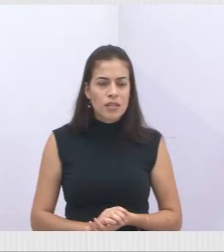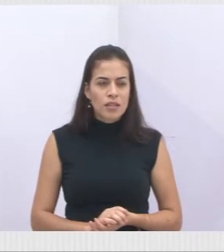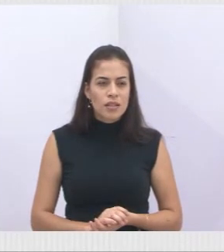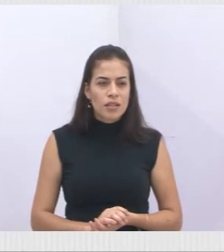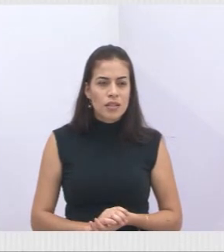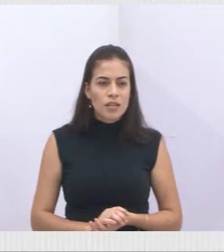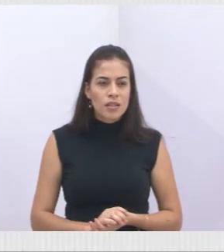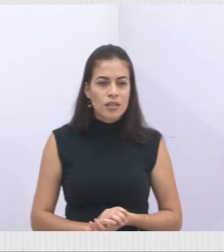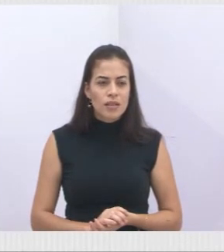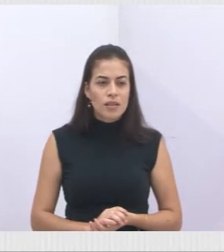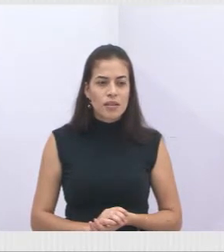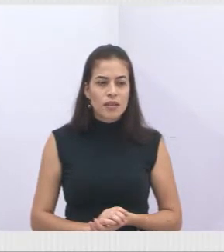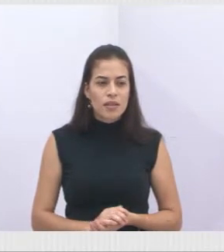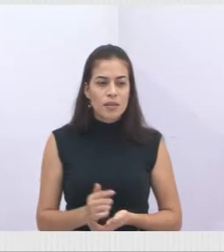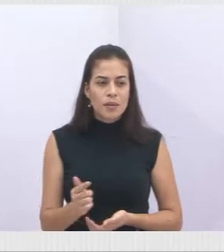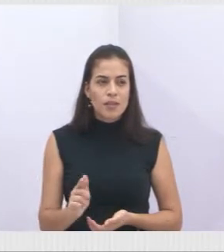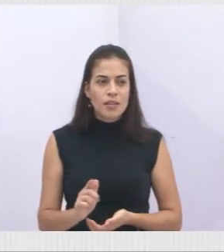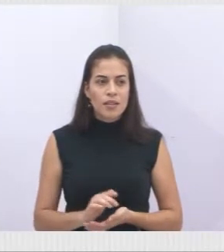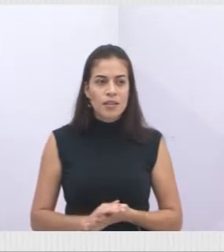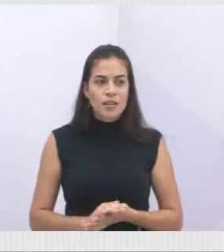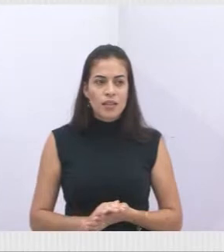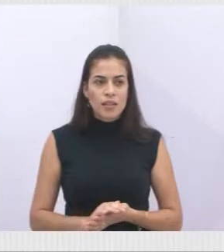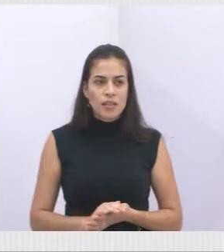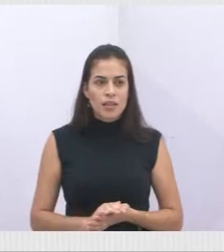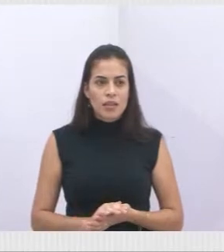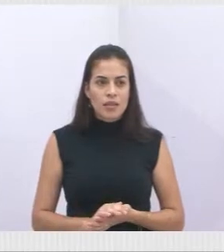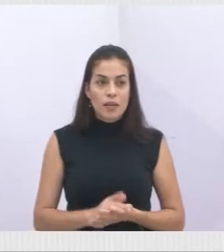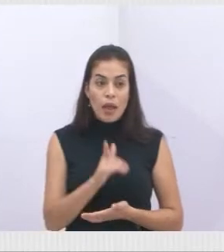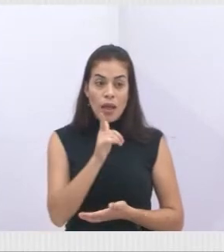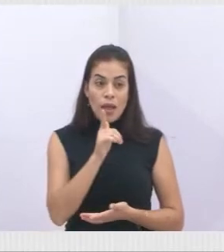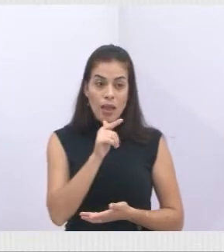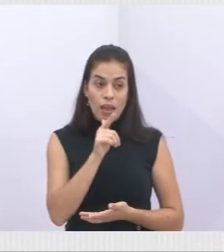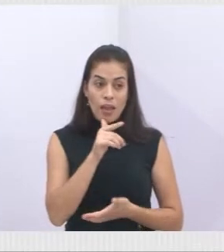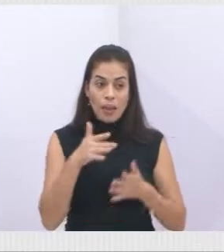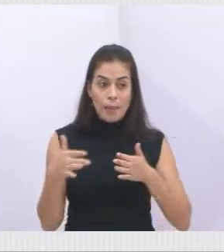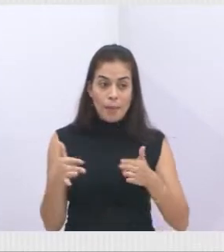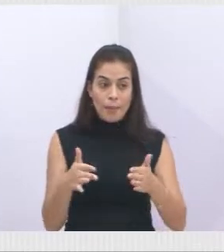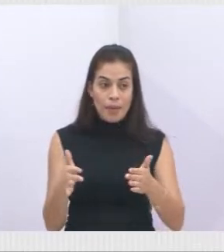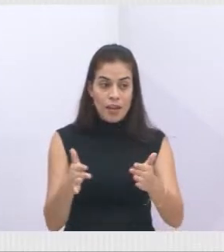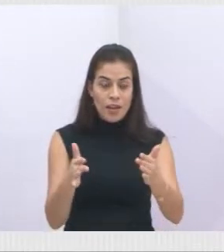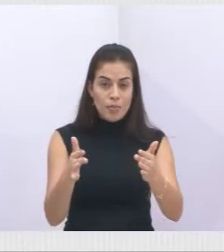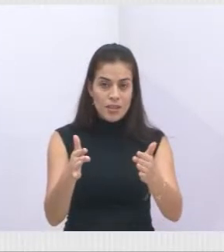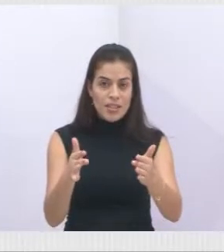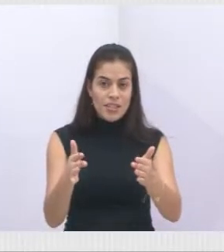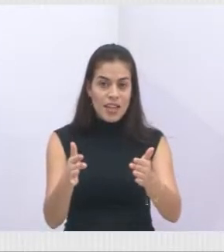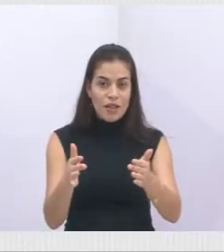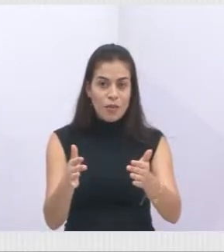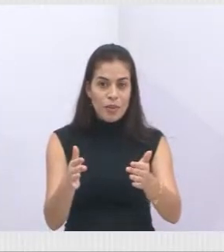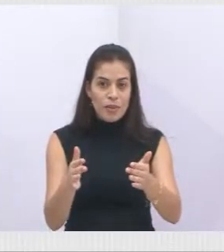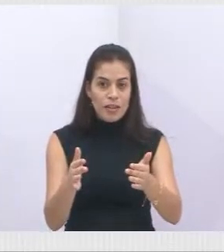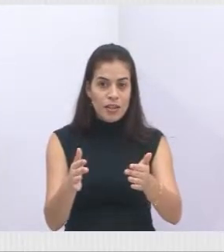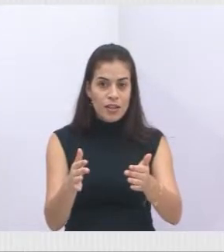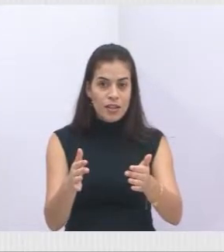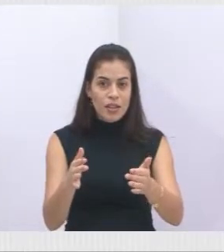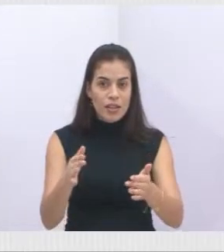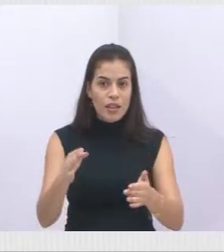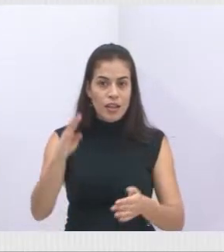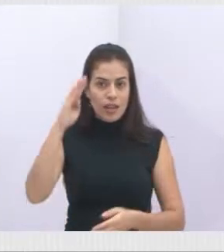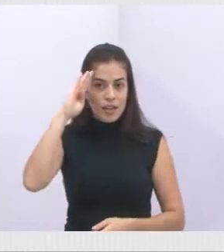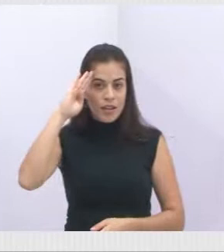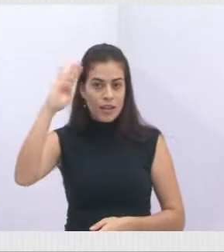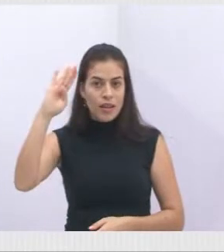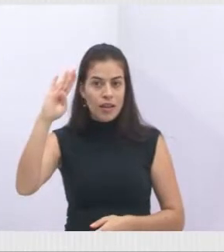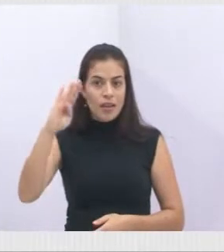O próximo. Aí, são as bacias prioritárias que a gente está trabalhando no município. Que é a bacia do Merenda